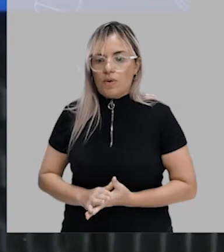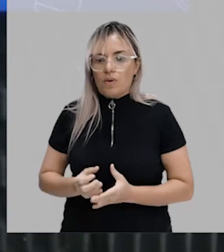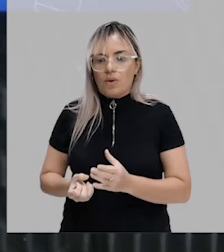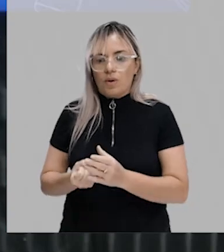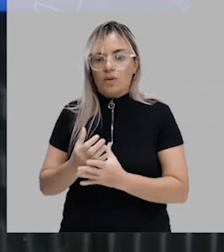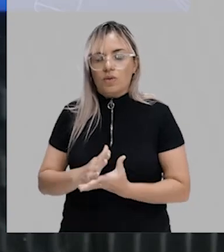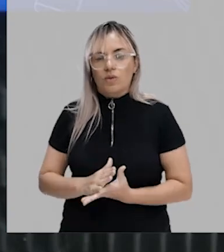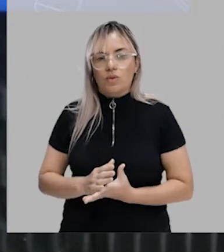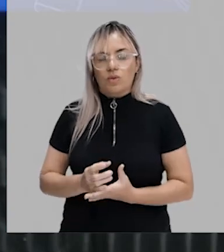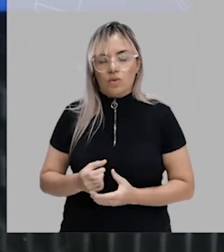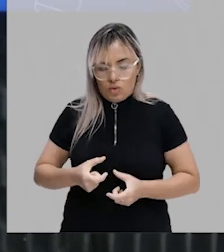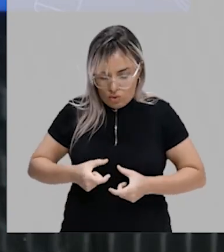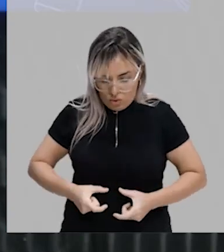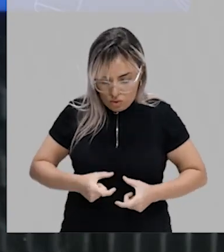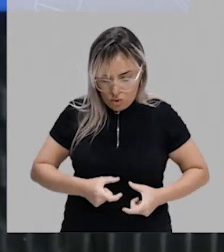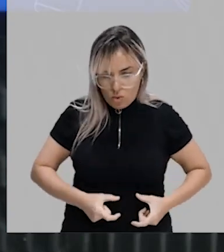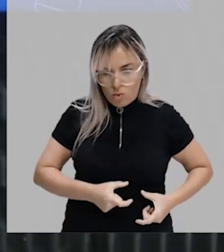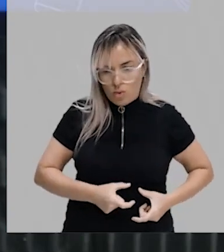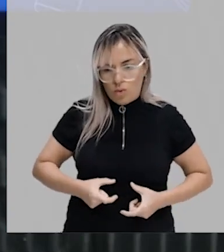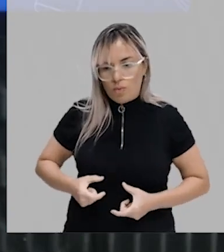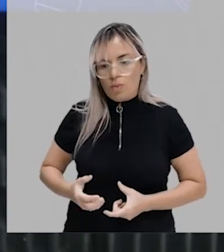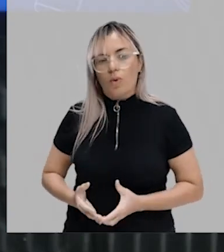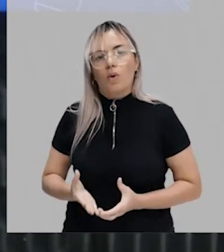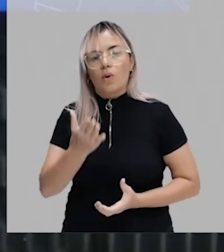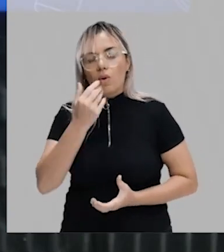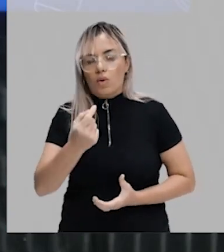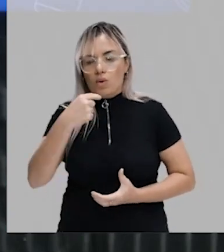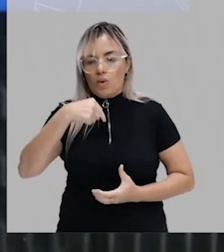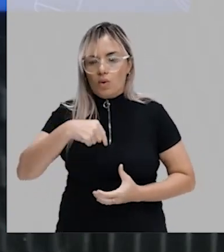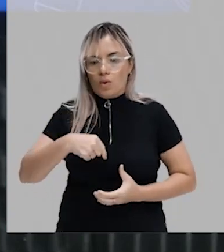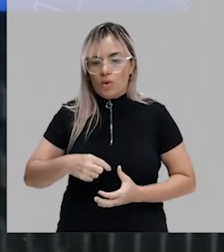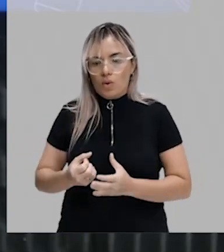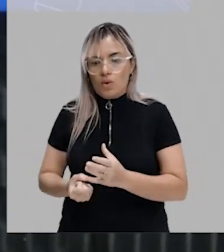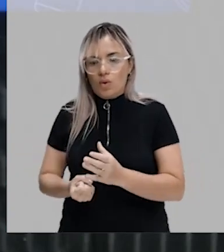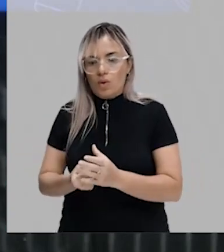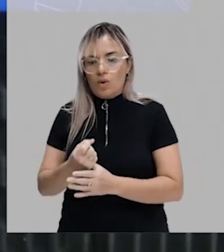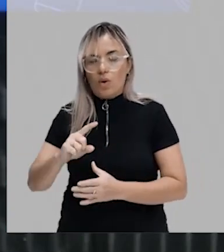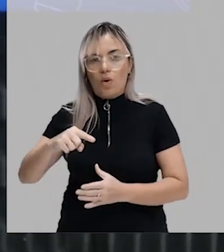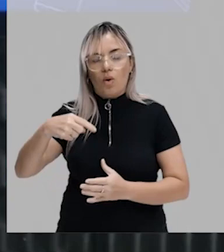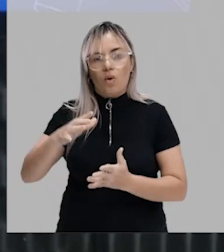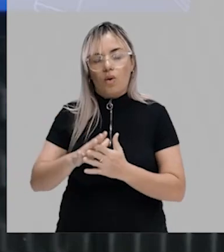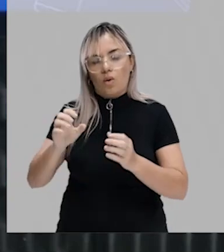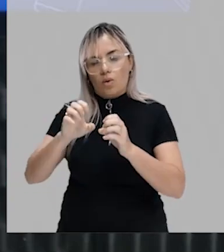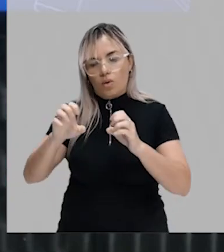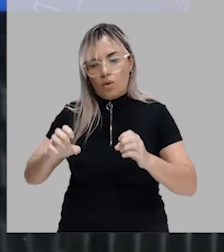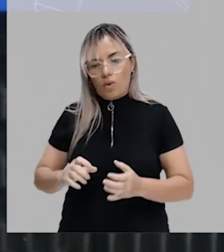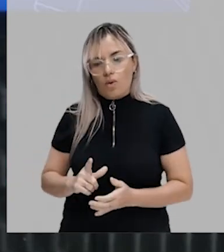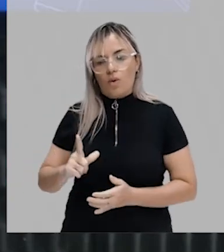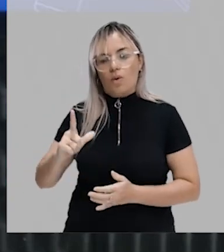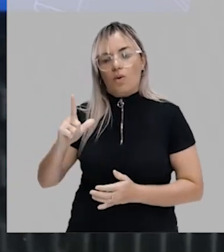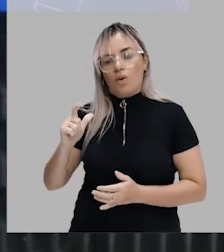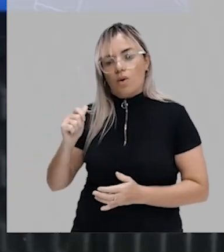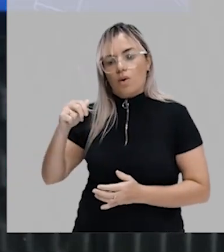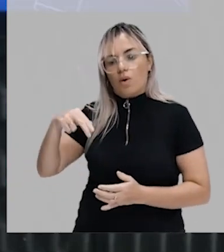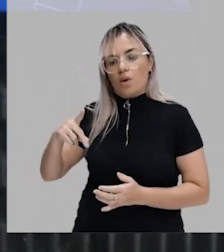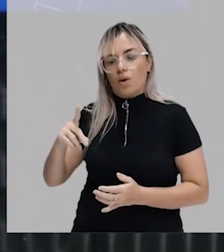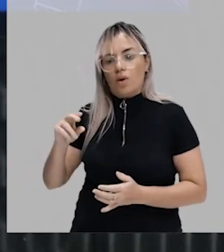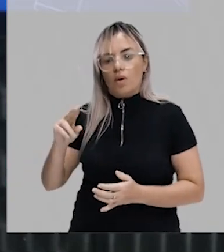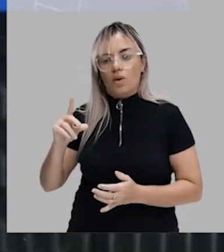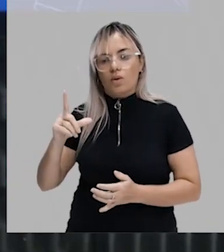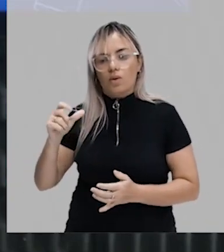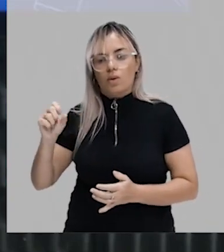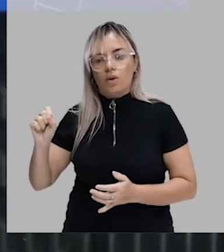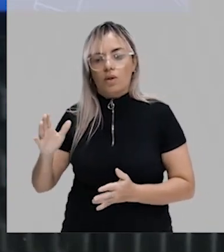digestório, além das estruturas que se formam a partir dele. Quais são essas estruturas? Glândulas salivares,